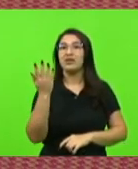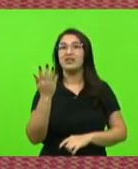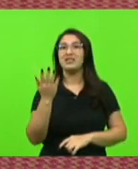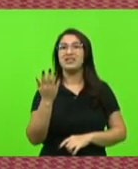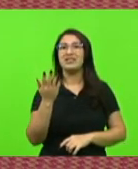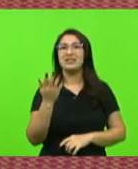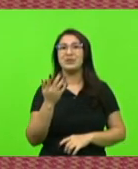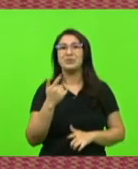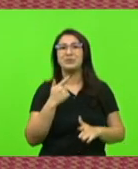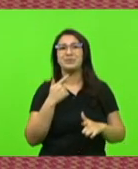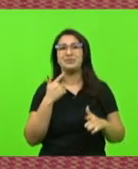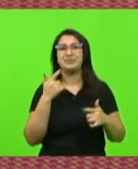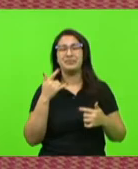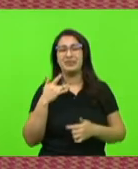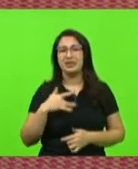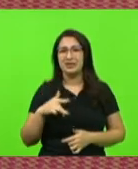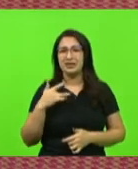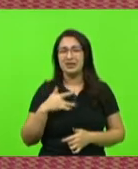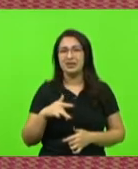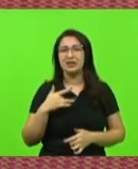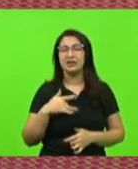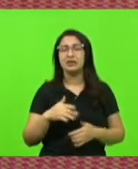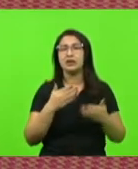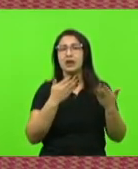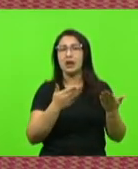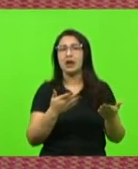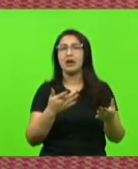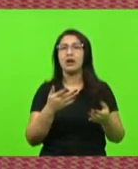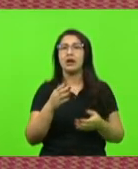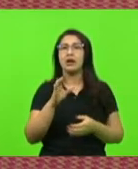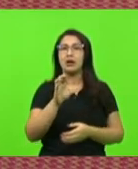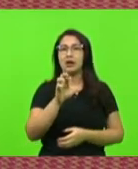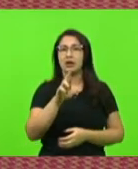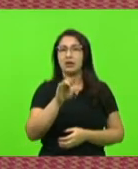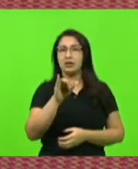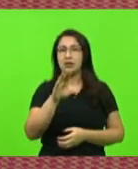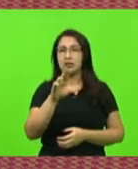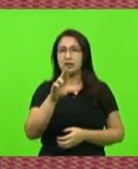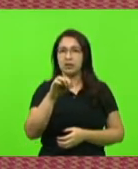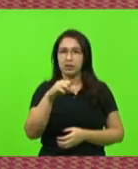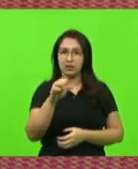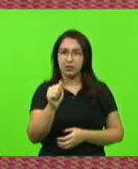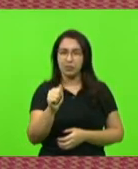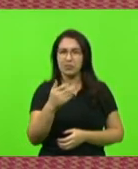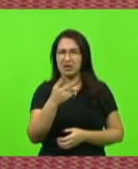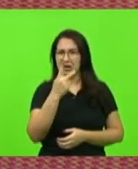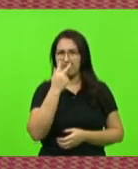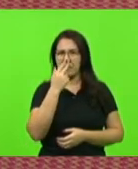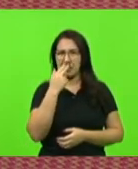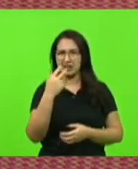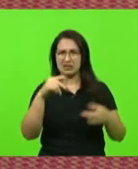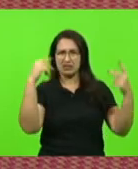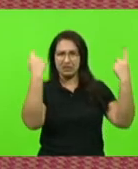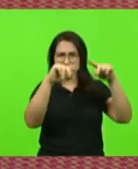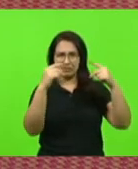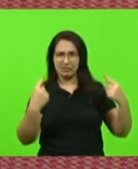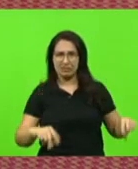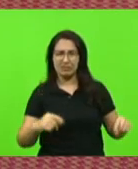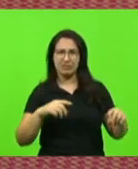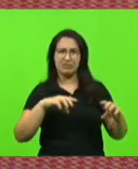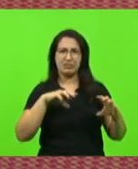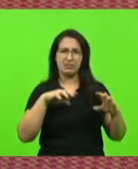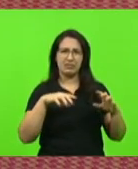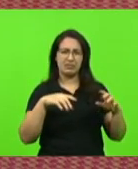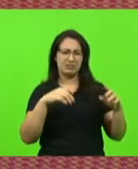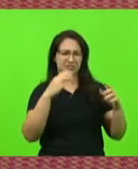na cidade de Criciúma. Por quê? Porque o deputado tem pacto com o capeta, ele é parente da mãe de Ná, ele tem bola de cristal, não,